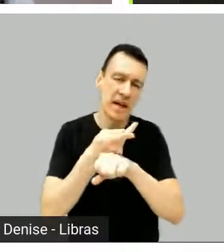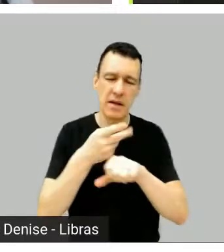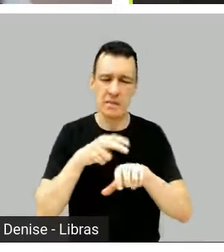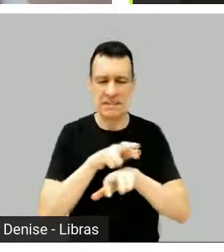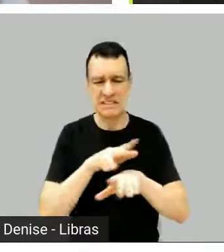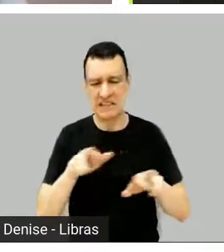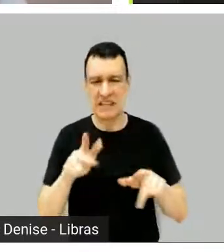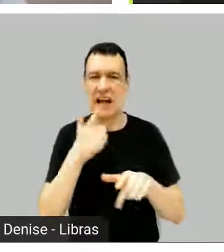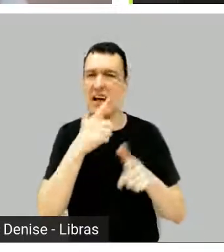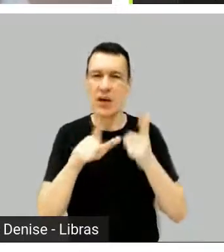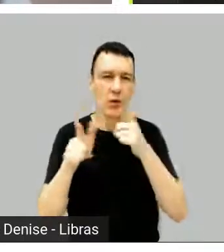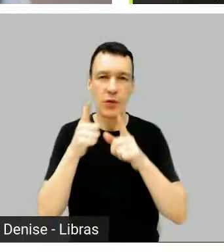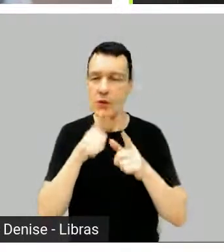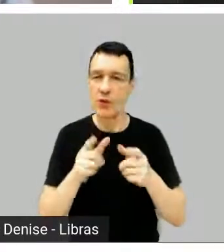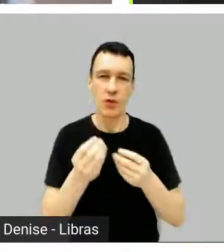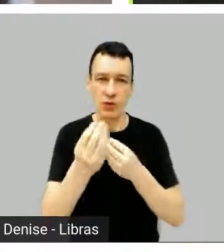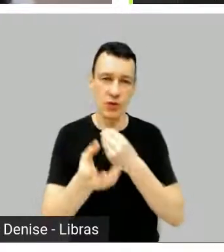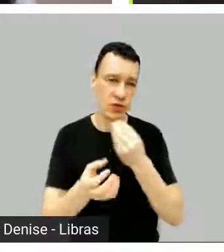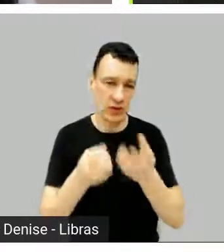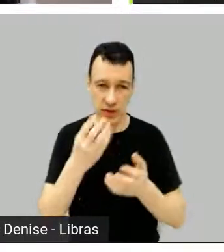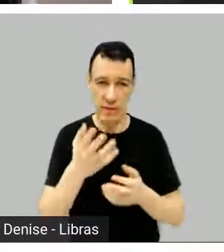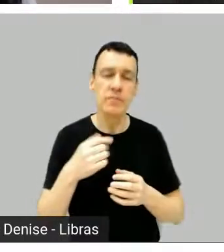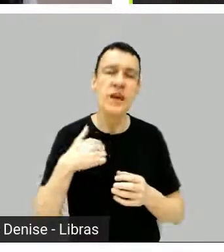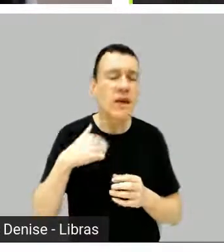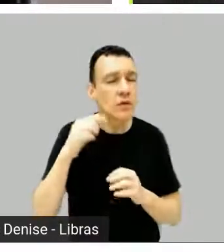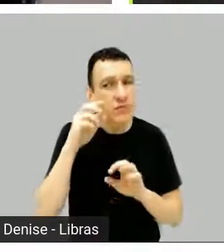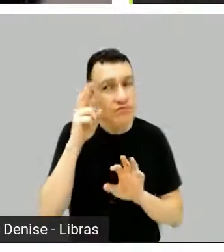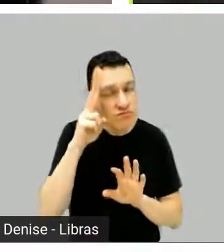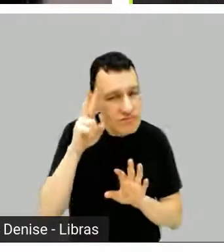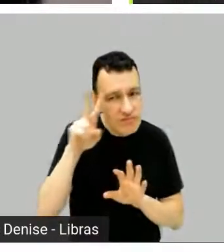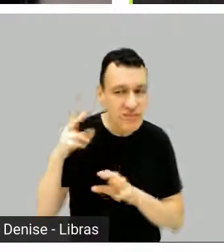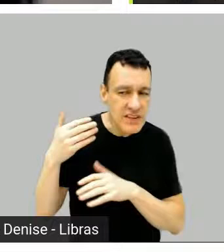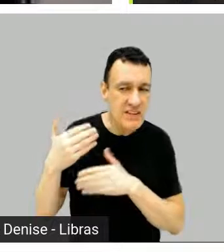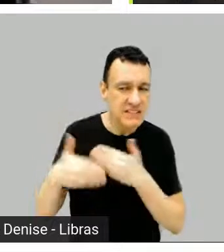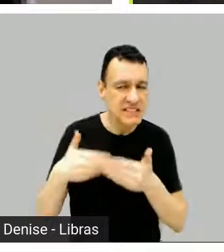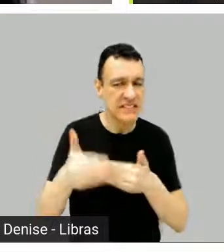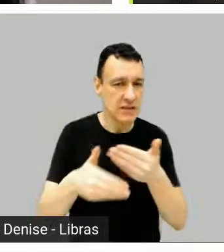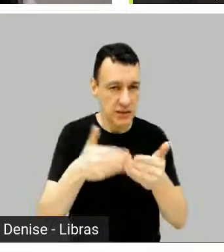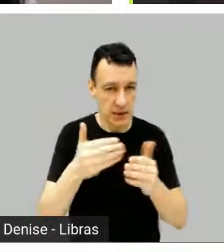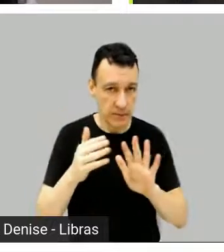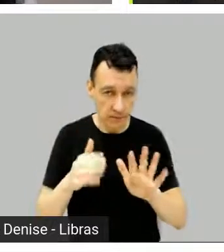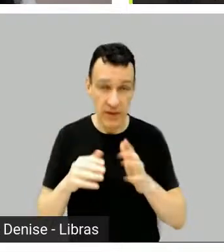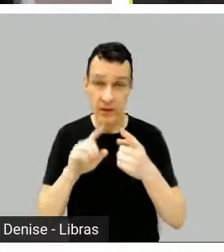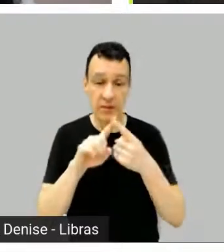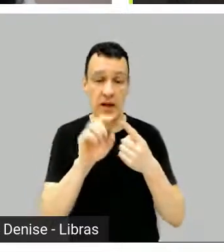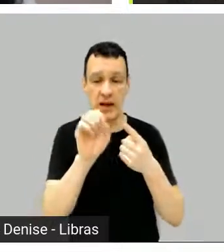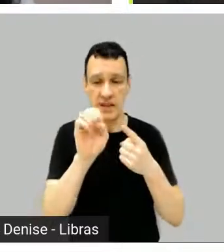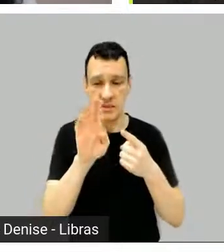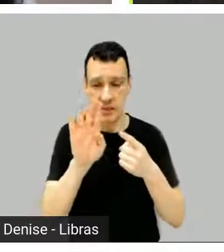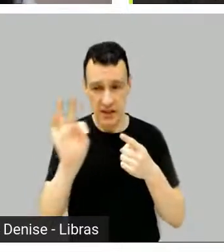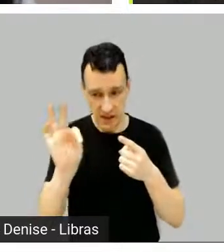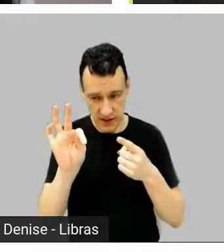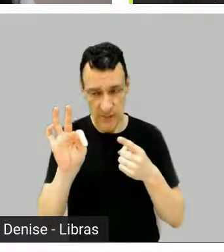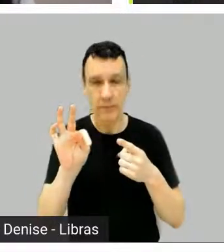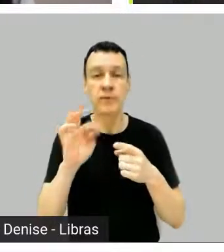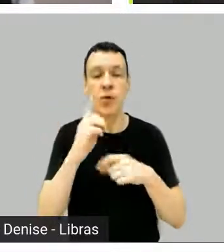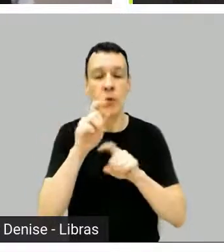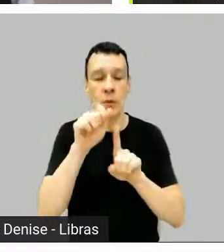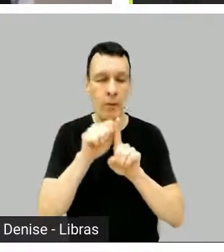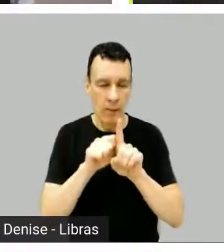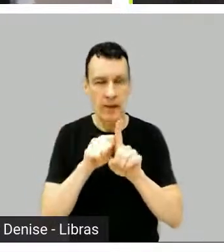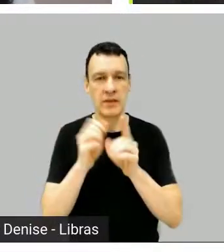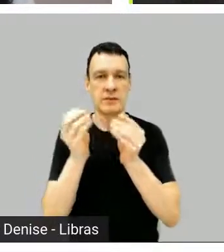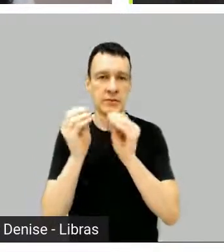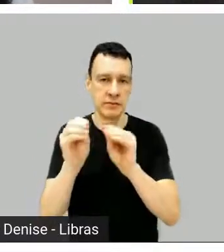porque, assim, estou tentando lembrar da trajetória dela. Então, ela foi para o SBT, aí um mês depois foi para a Fox, né? Então, essa